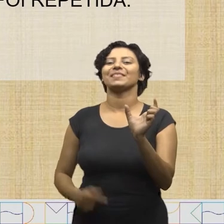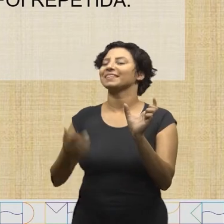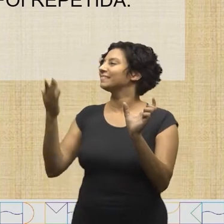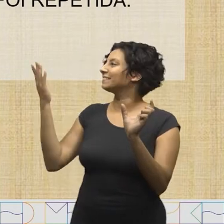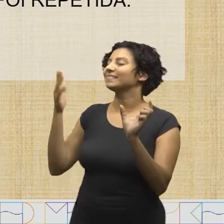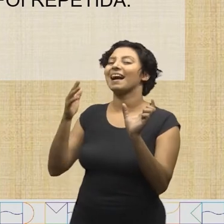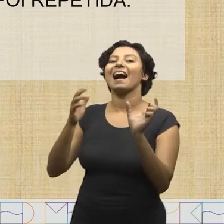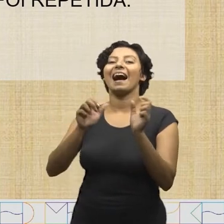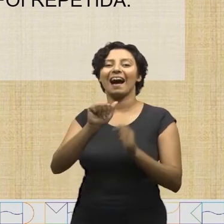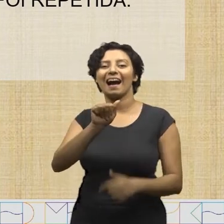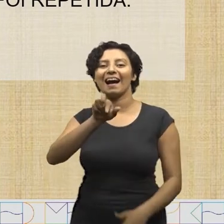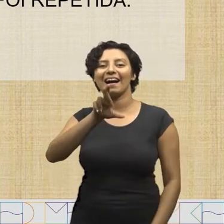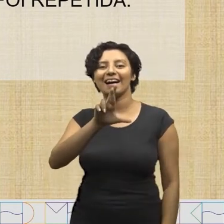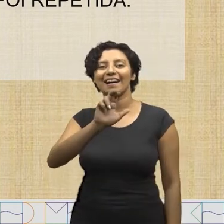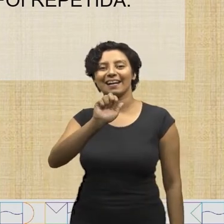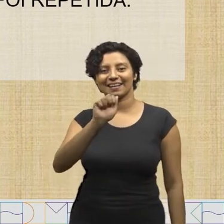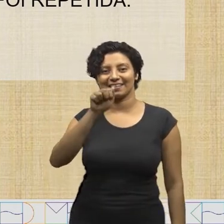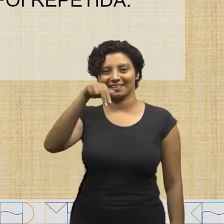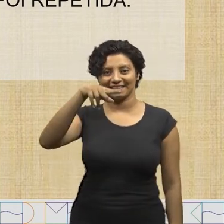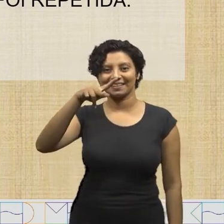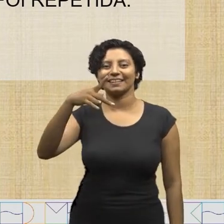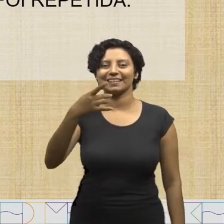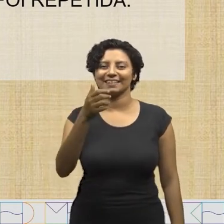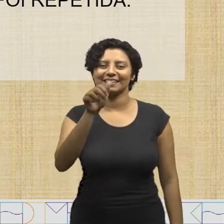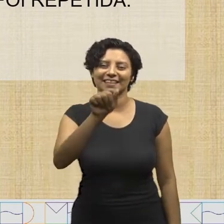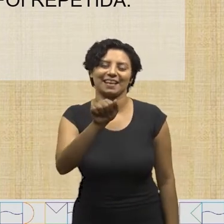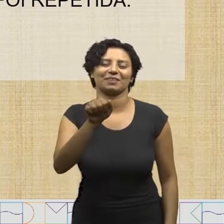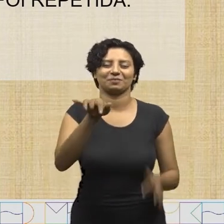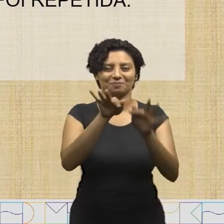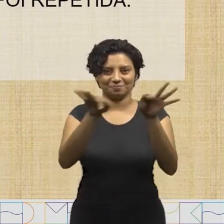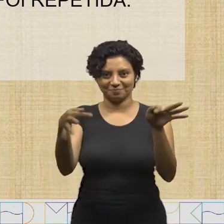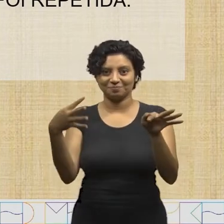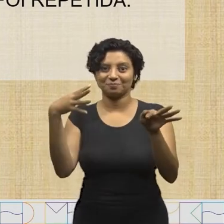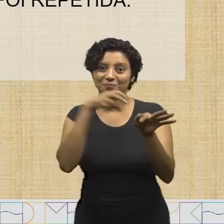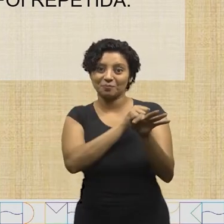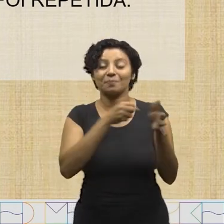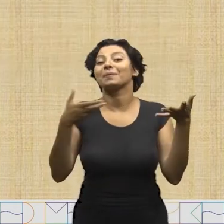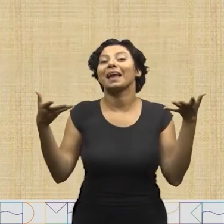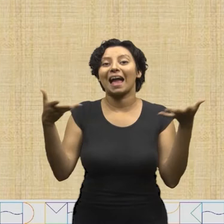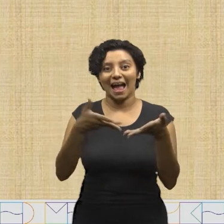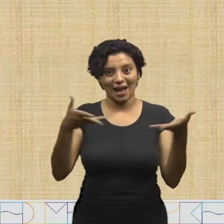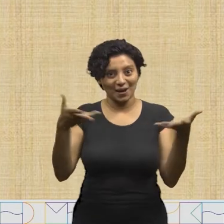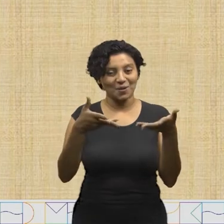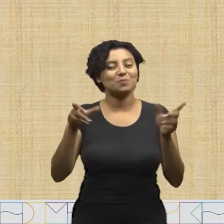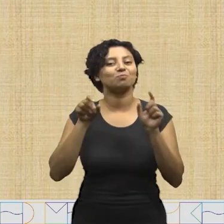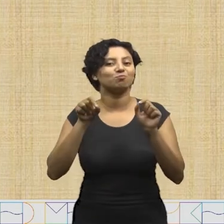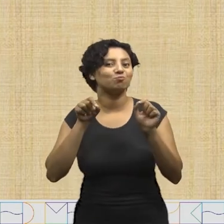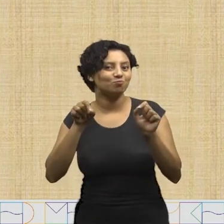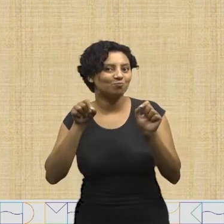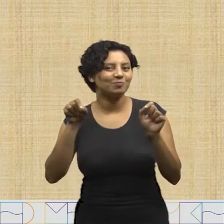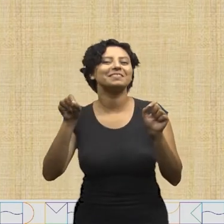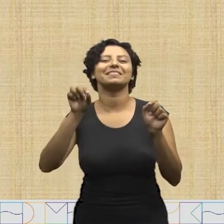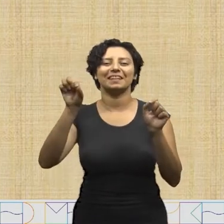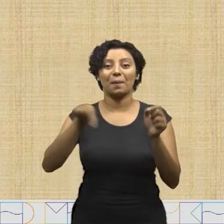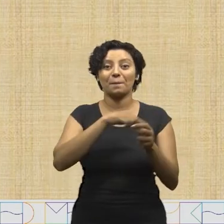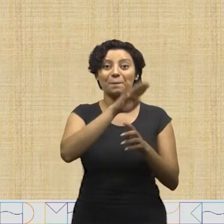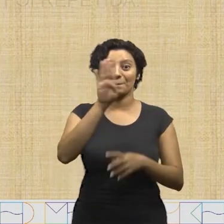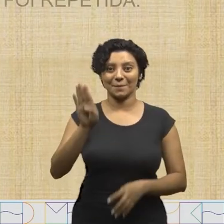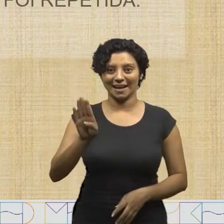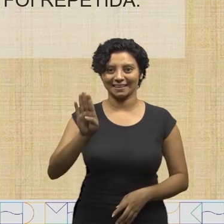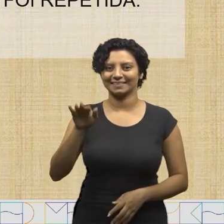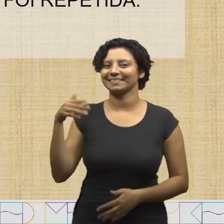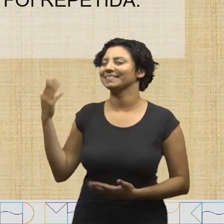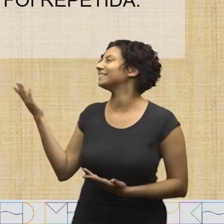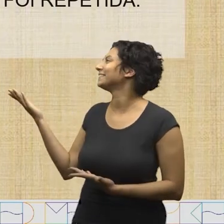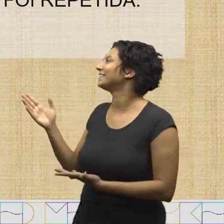palavra aranha se repetiu no nosso trava-línguas. Agora vamos para a letra B.